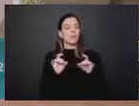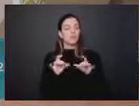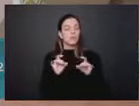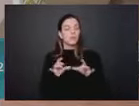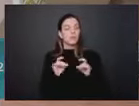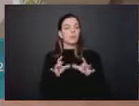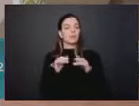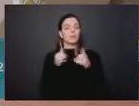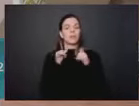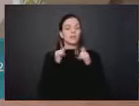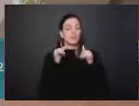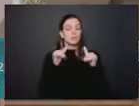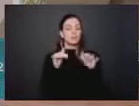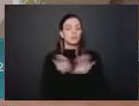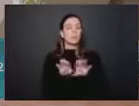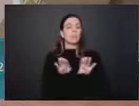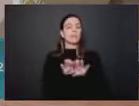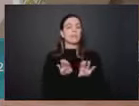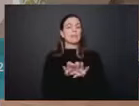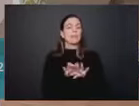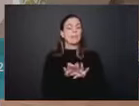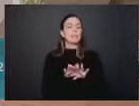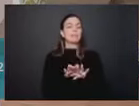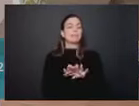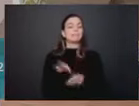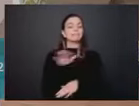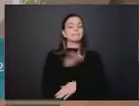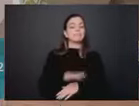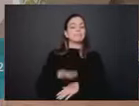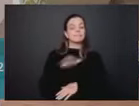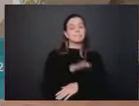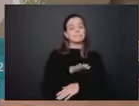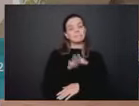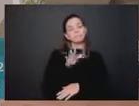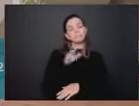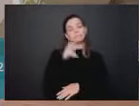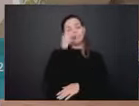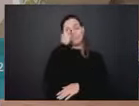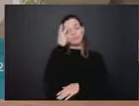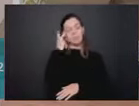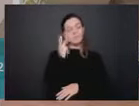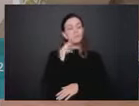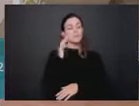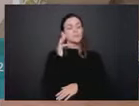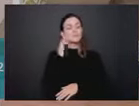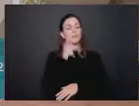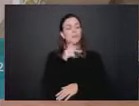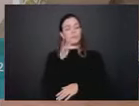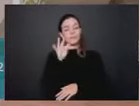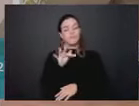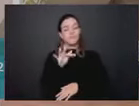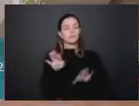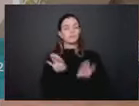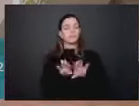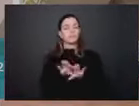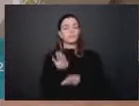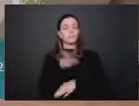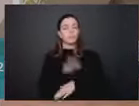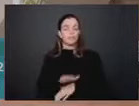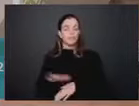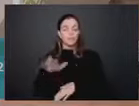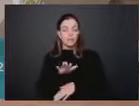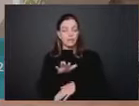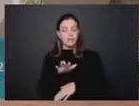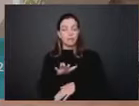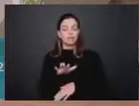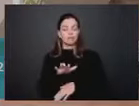além de suprir a necessidade de espaço para pessoas físicas em centros urbanos com moradias cada vez mais reduzidas. Mas